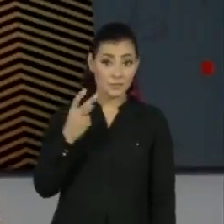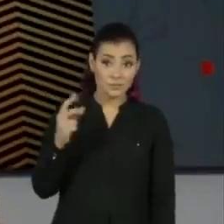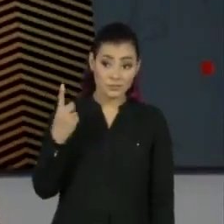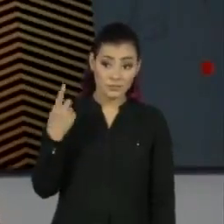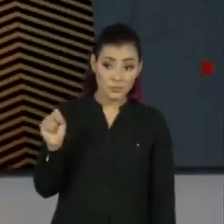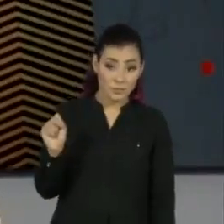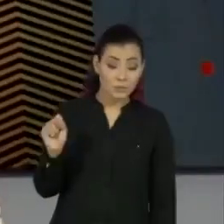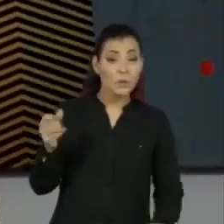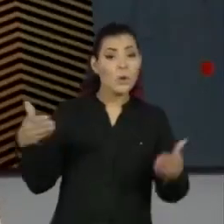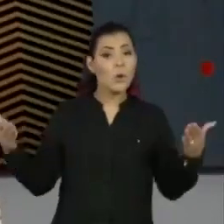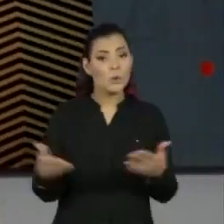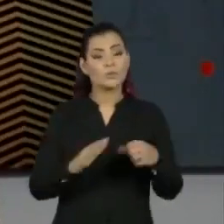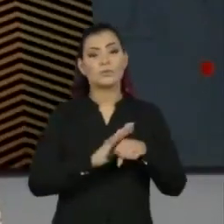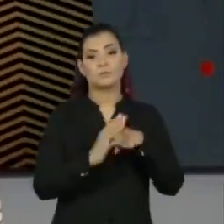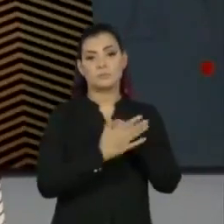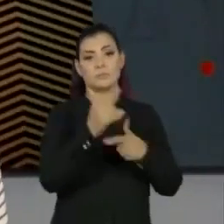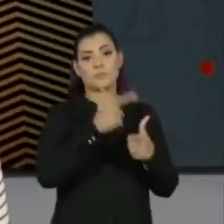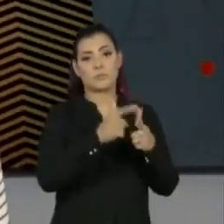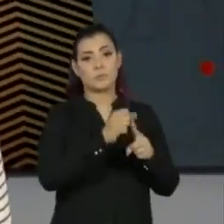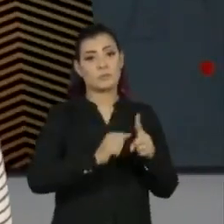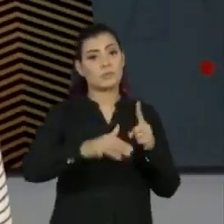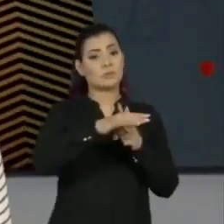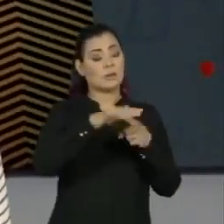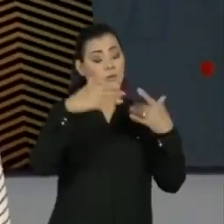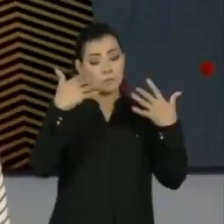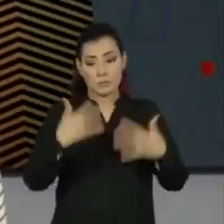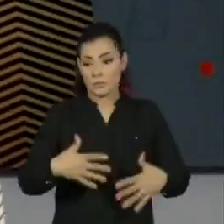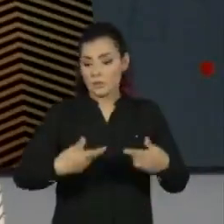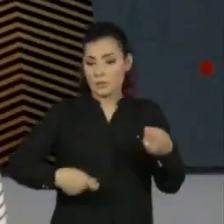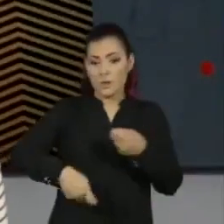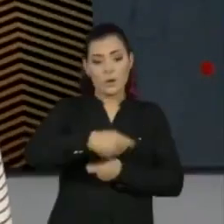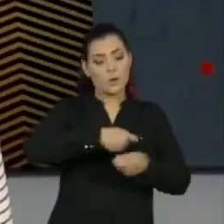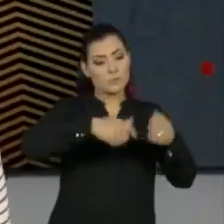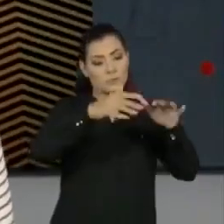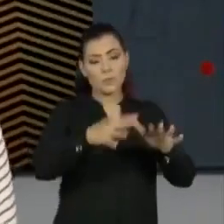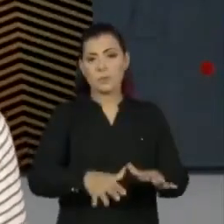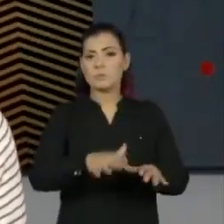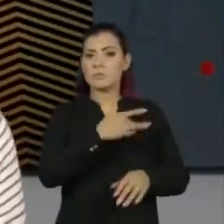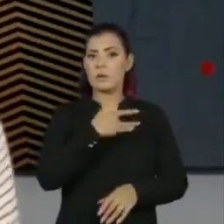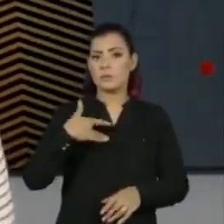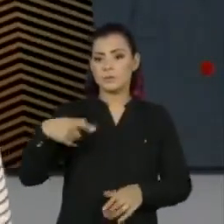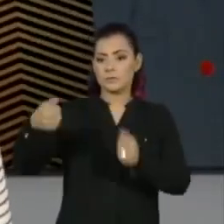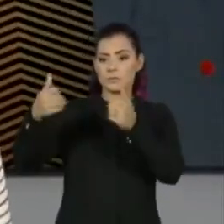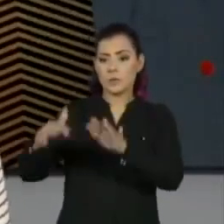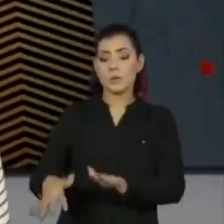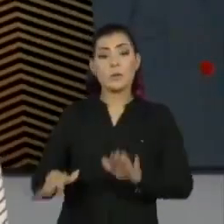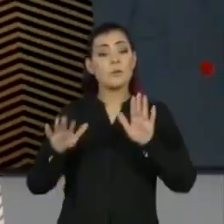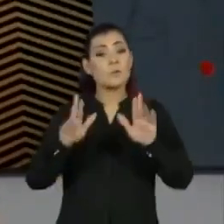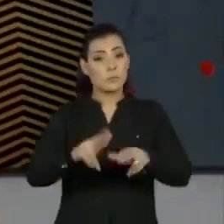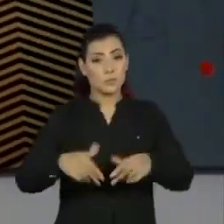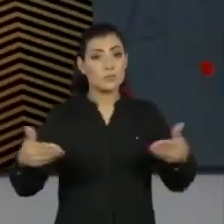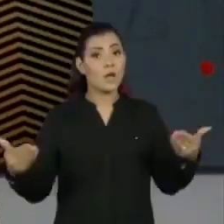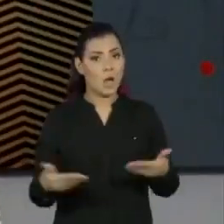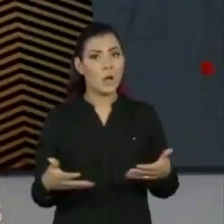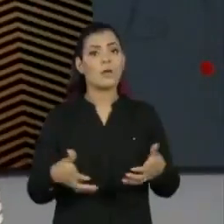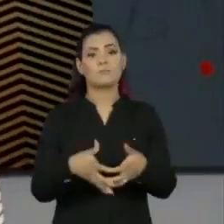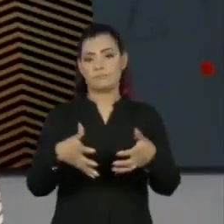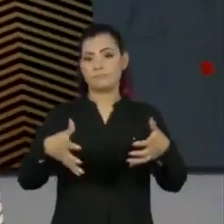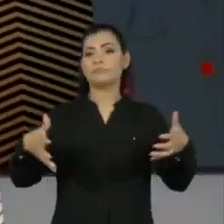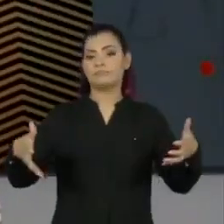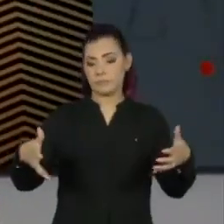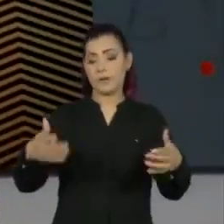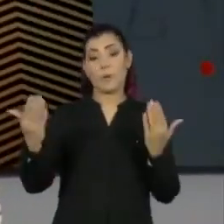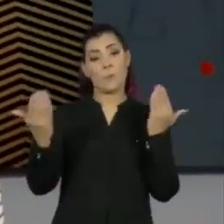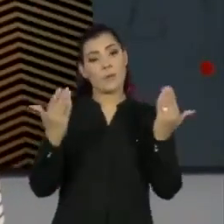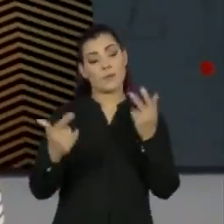a gente está num momento de uma crise social, econômica, sanitária. Então, com certeza, o índice de fome está maior do que em